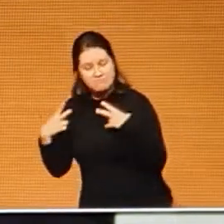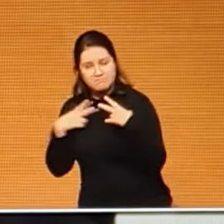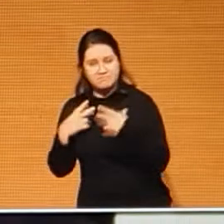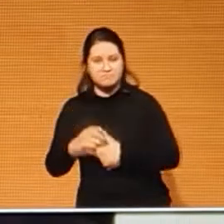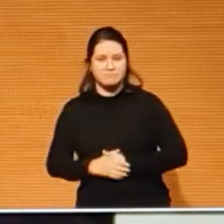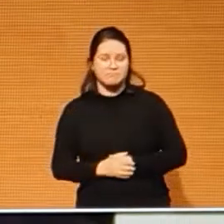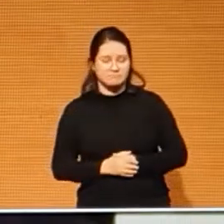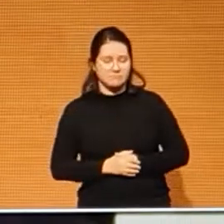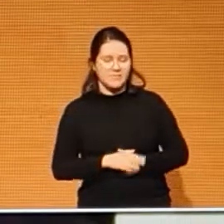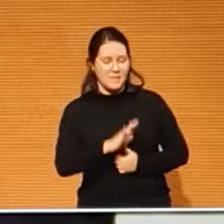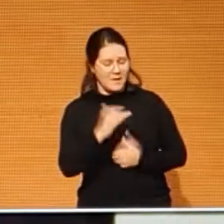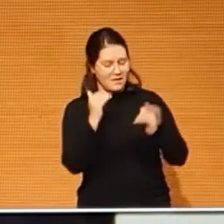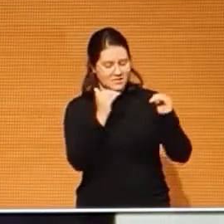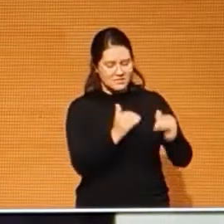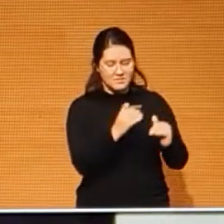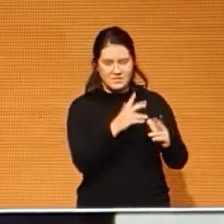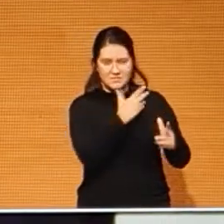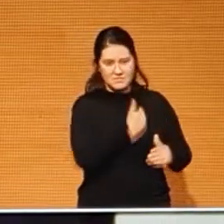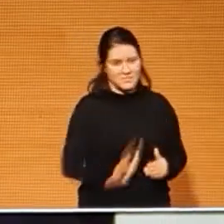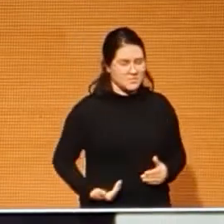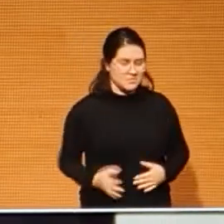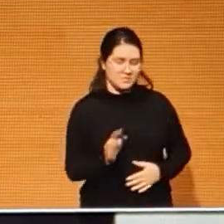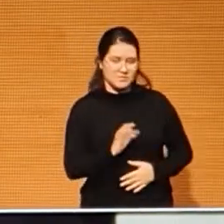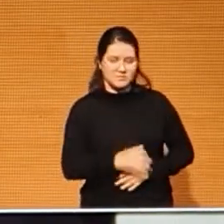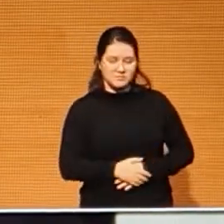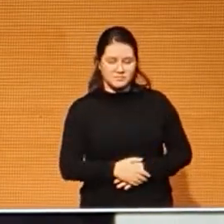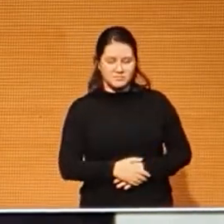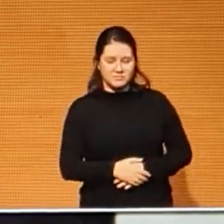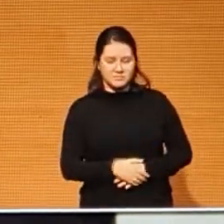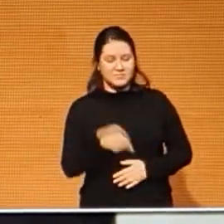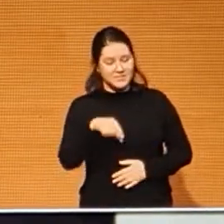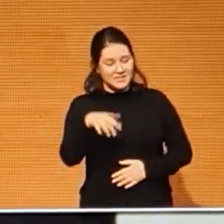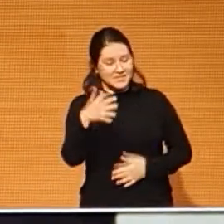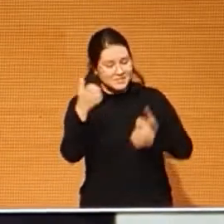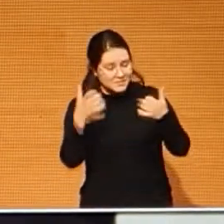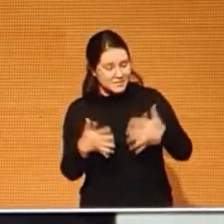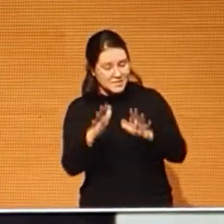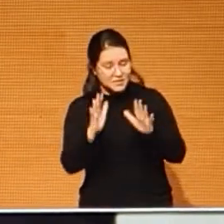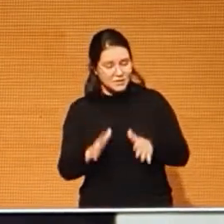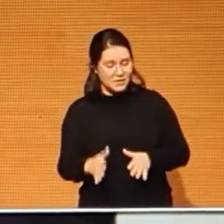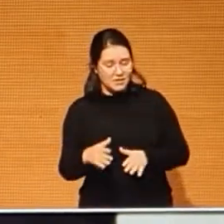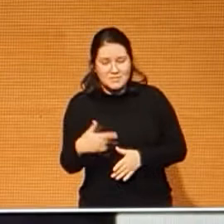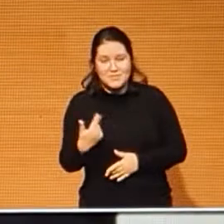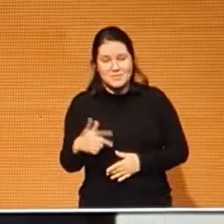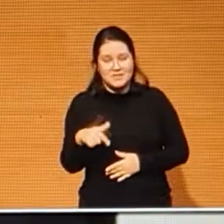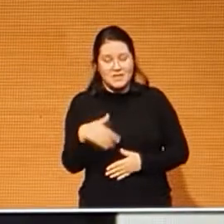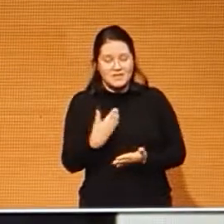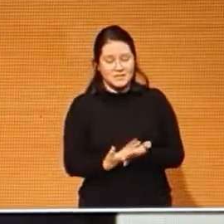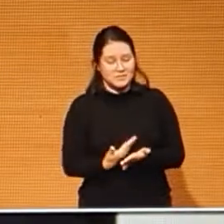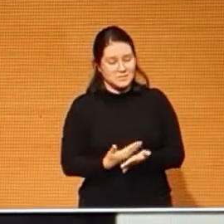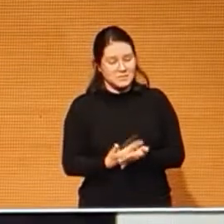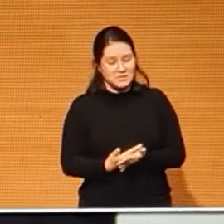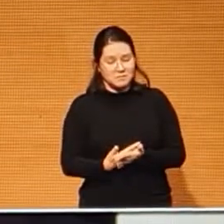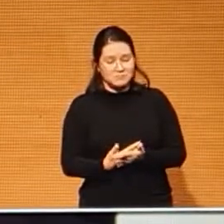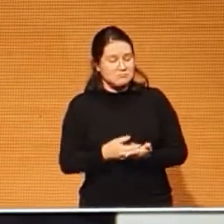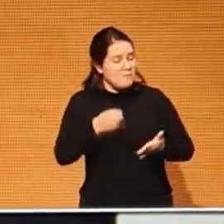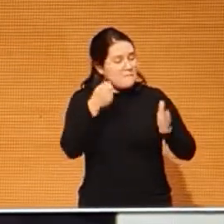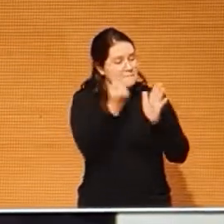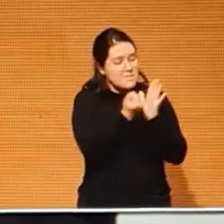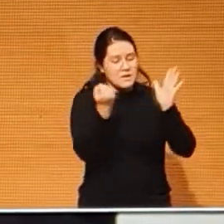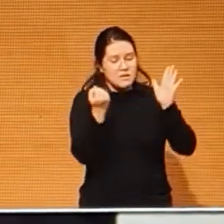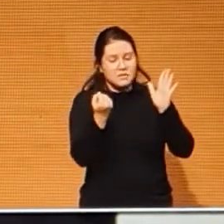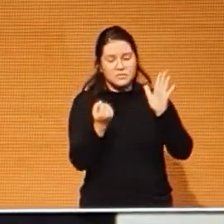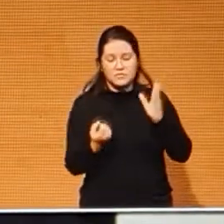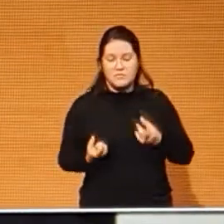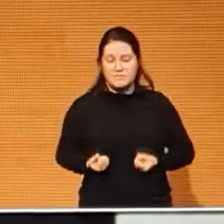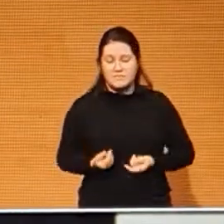É uma proposta desprovida de estudos. Aqui foi falado, não há sequer estudos do impacto financeiro dela, tão propagandeado pelos